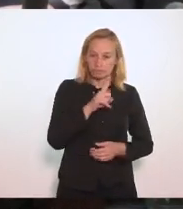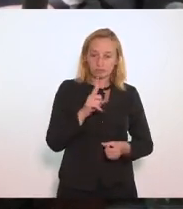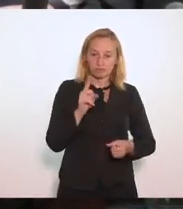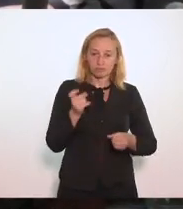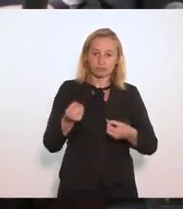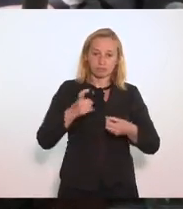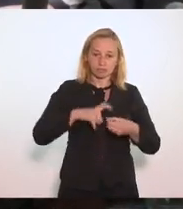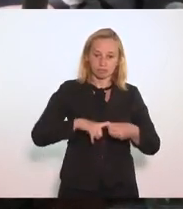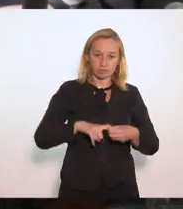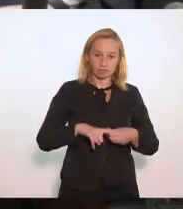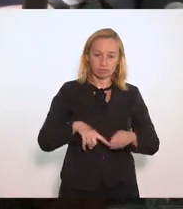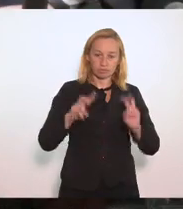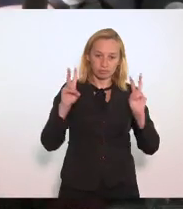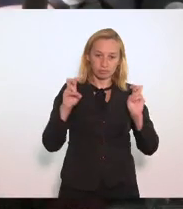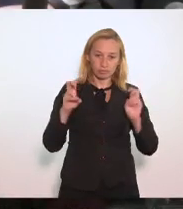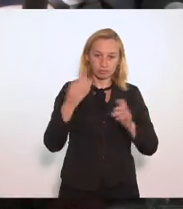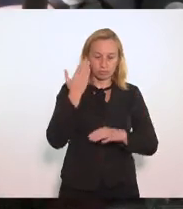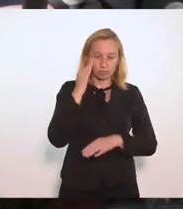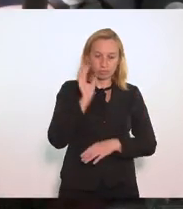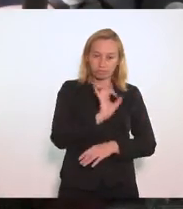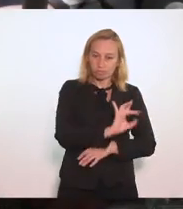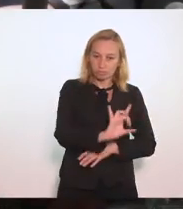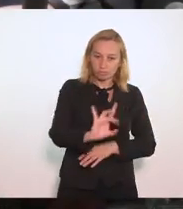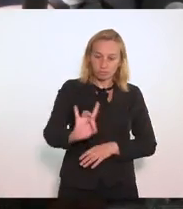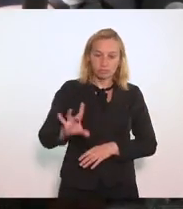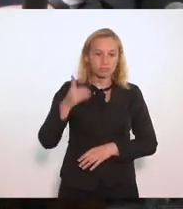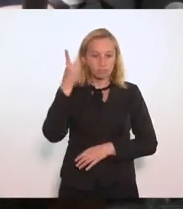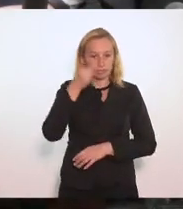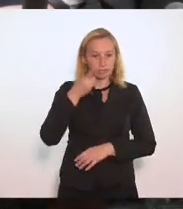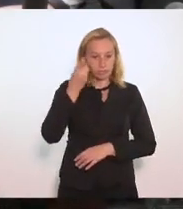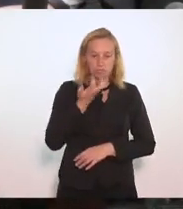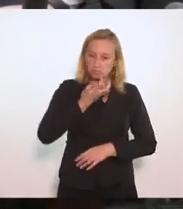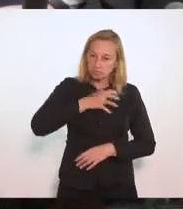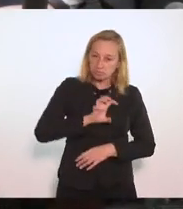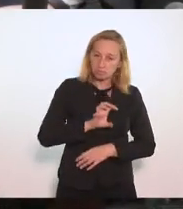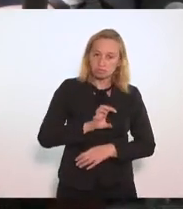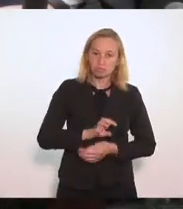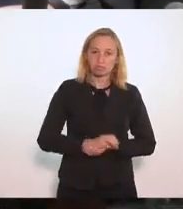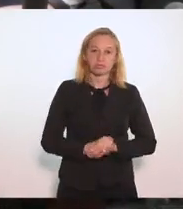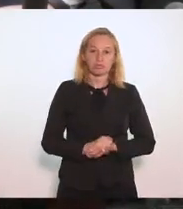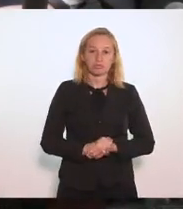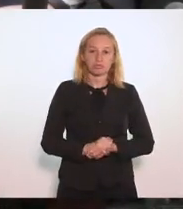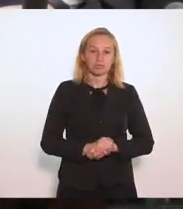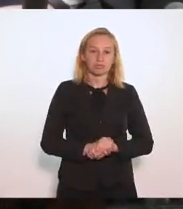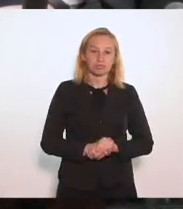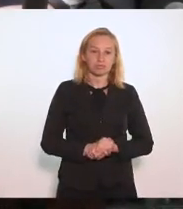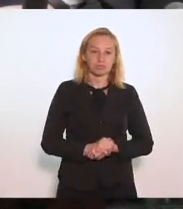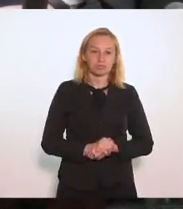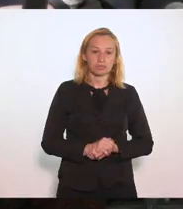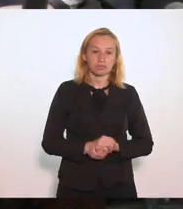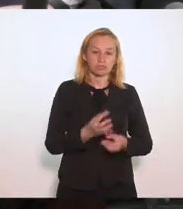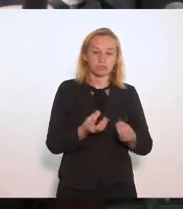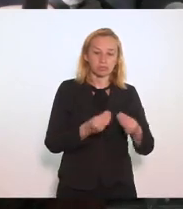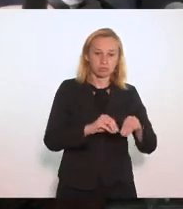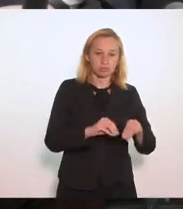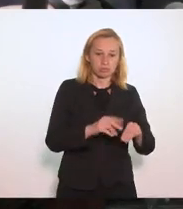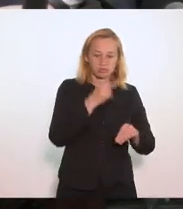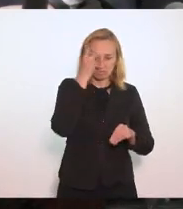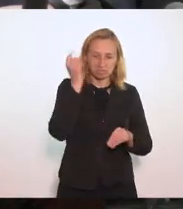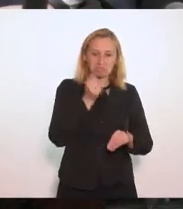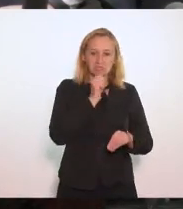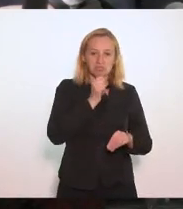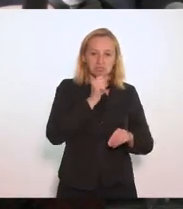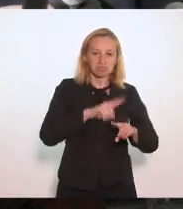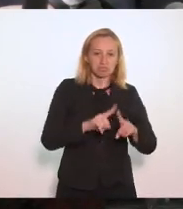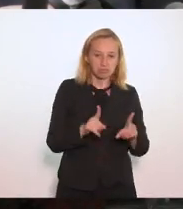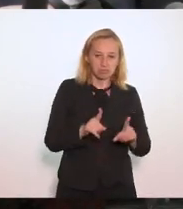Entendendo a oposição De cada parlamentar Que eu não queria Levar ninguém Para o sacrifício Mas fiz a defesa